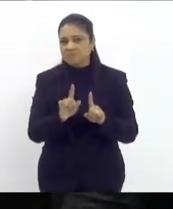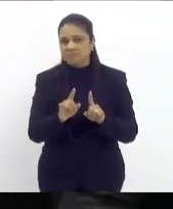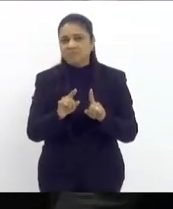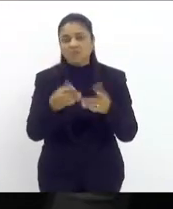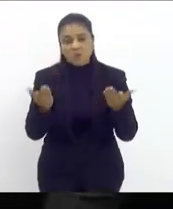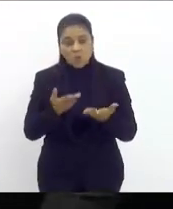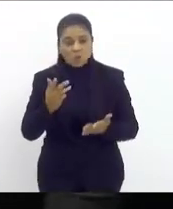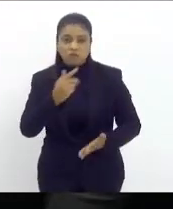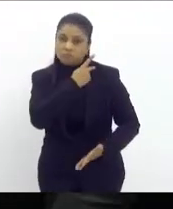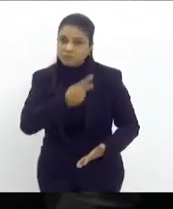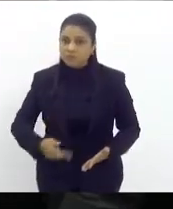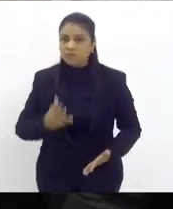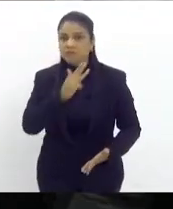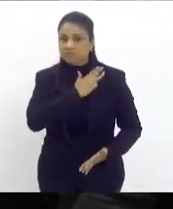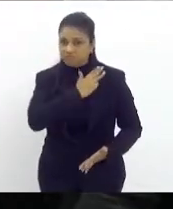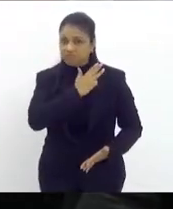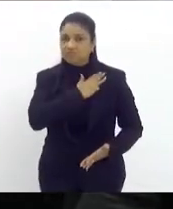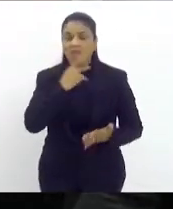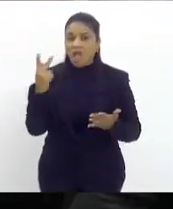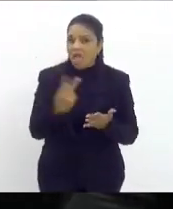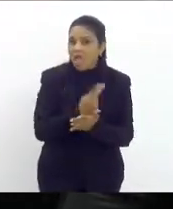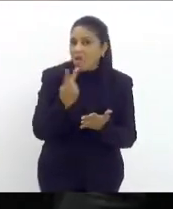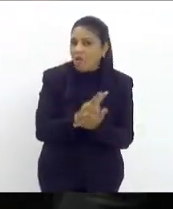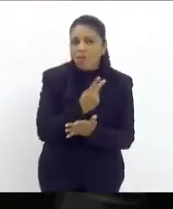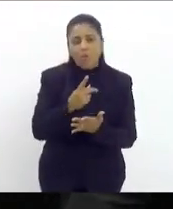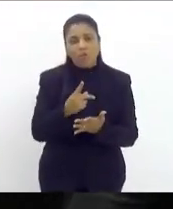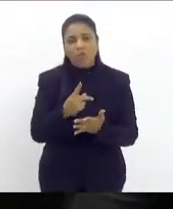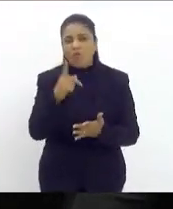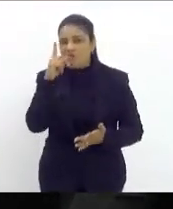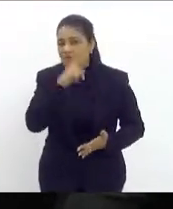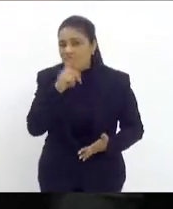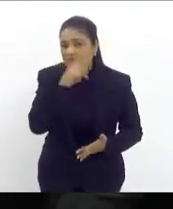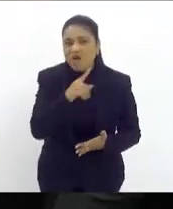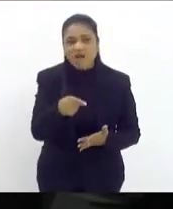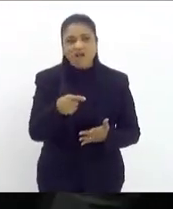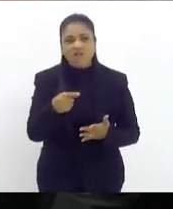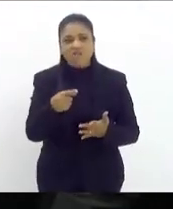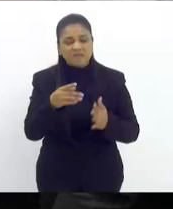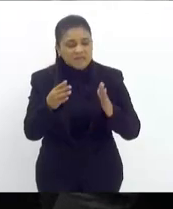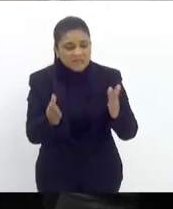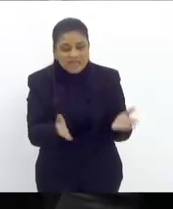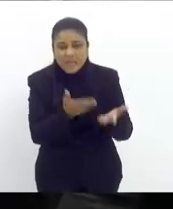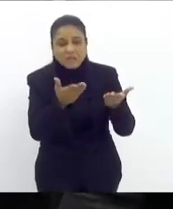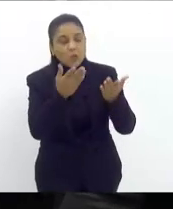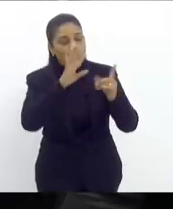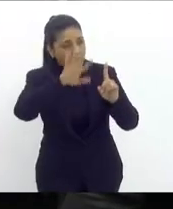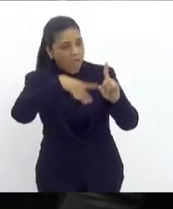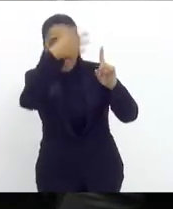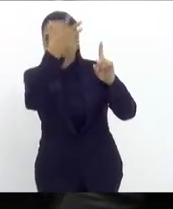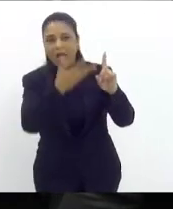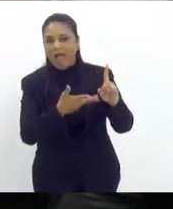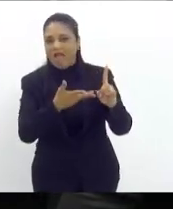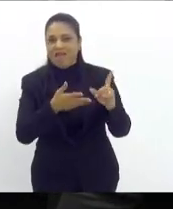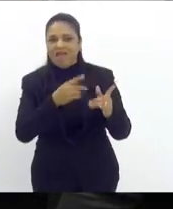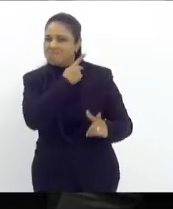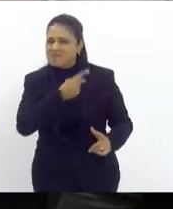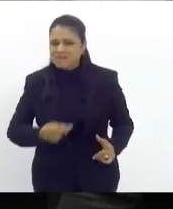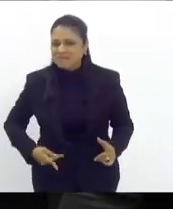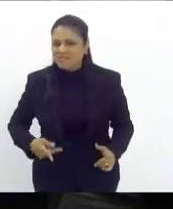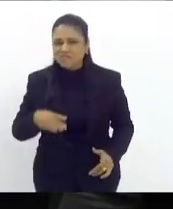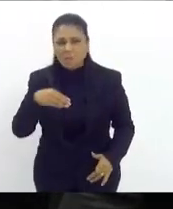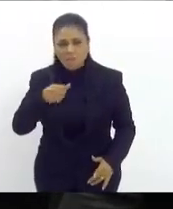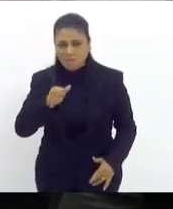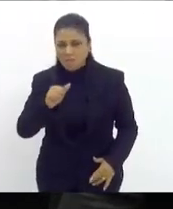o presidente Lula errou errou em tratar de maneira tão pomposa a visita do presidente